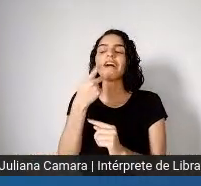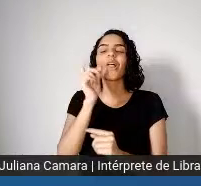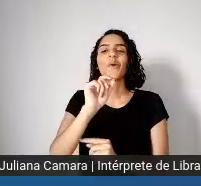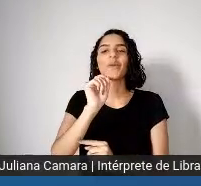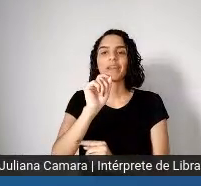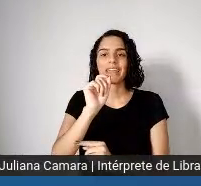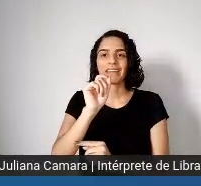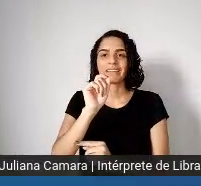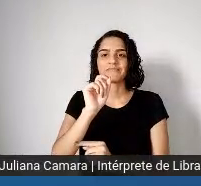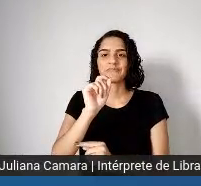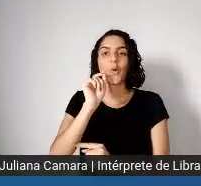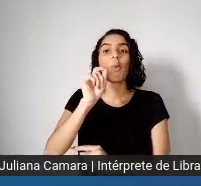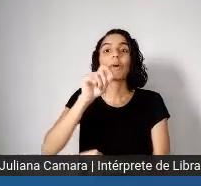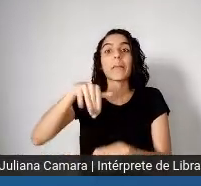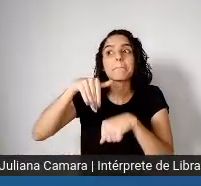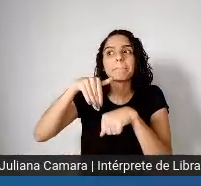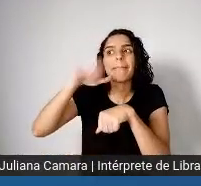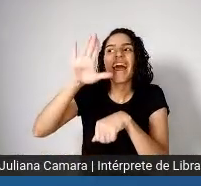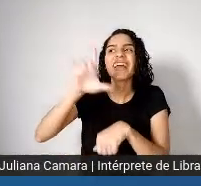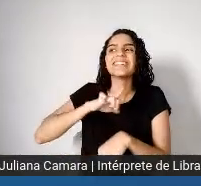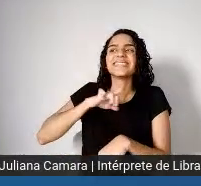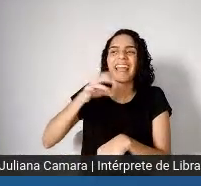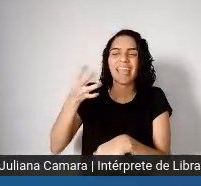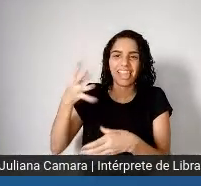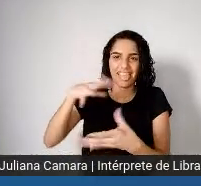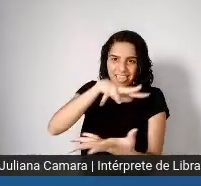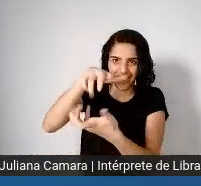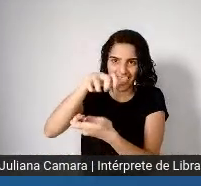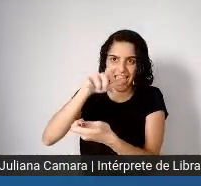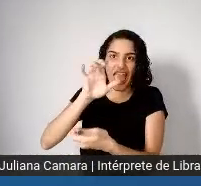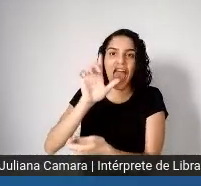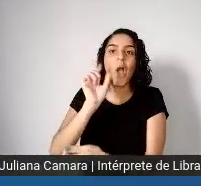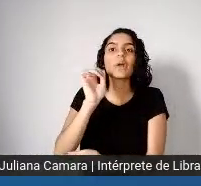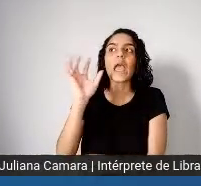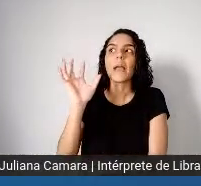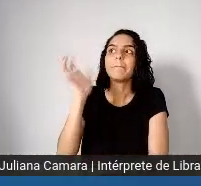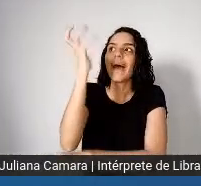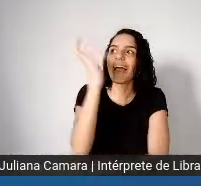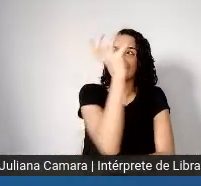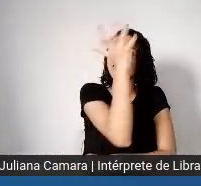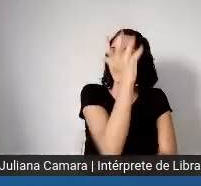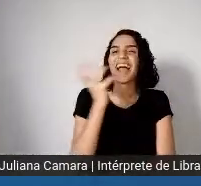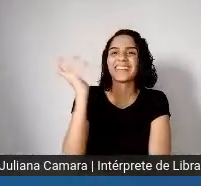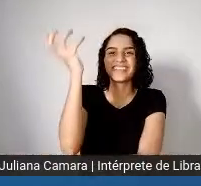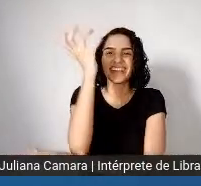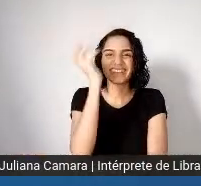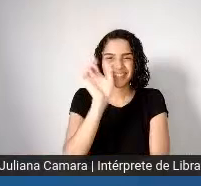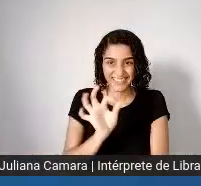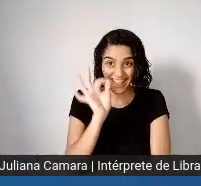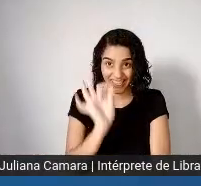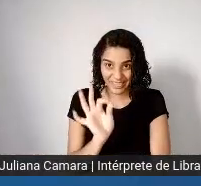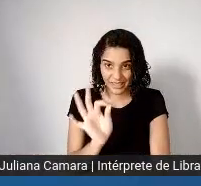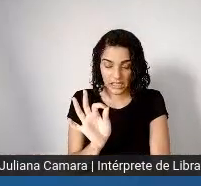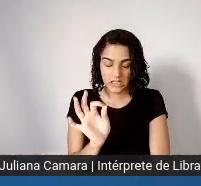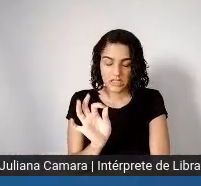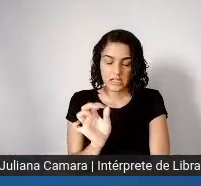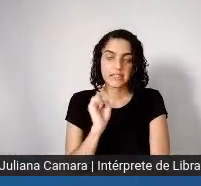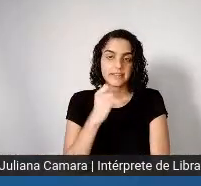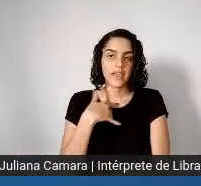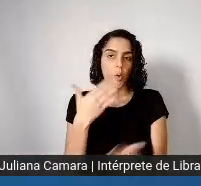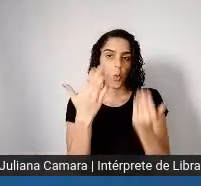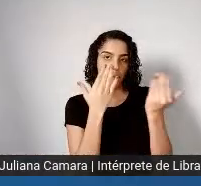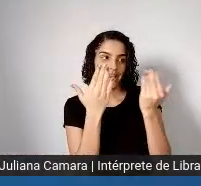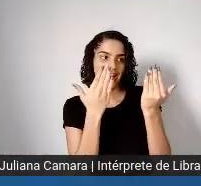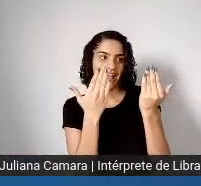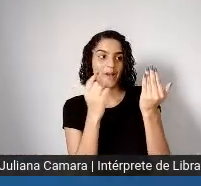terra é paisagem. Parafraseando o Saramago, diria que o que mais há no Brasil é desigualdade.